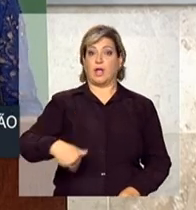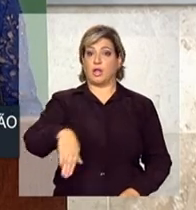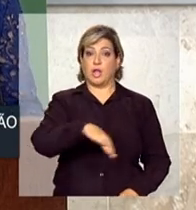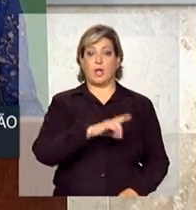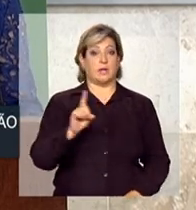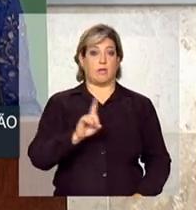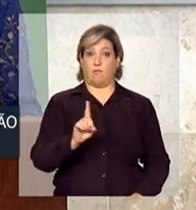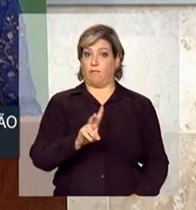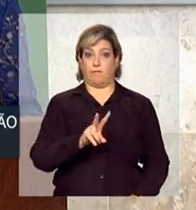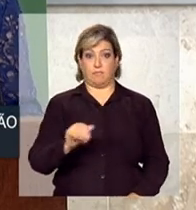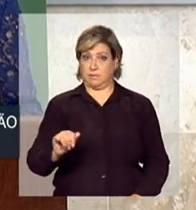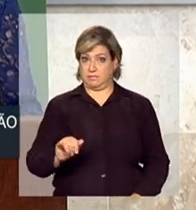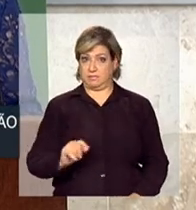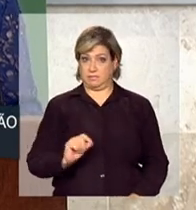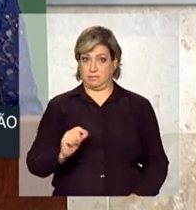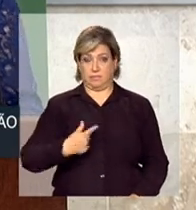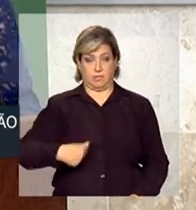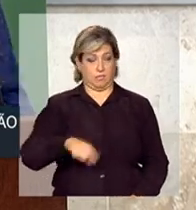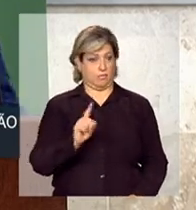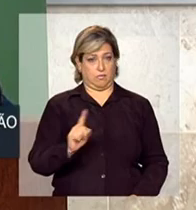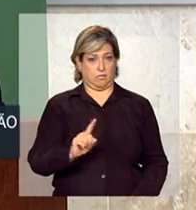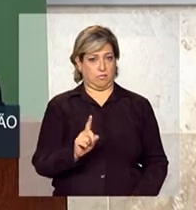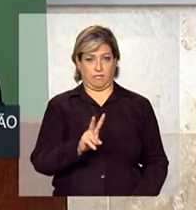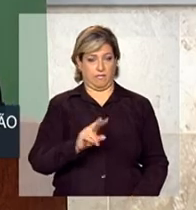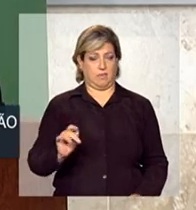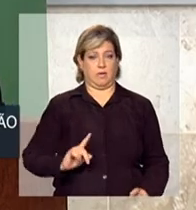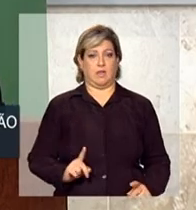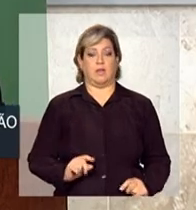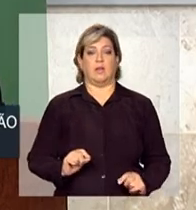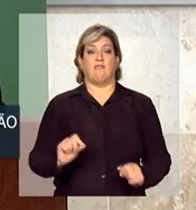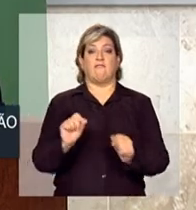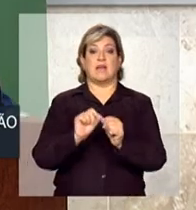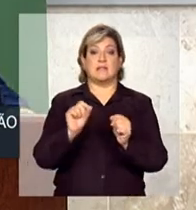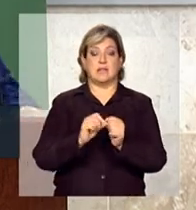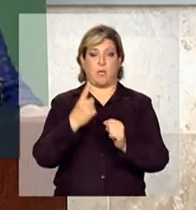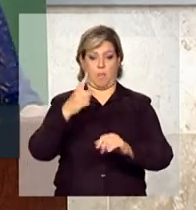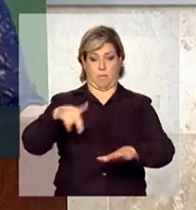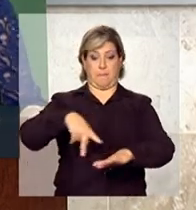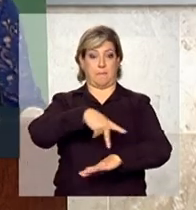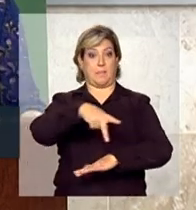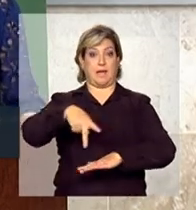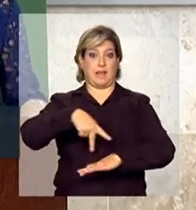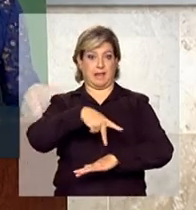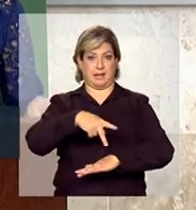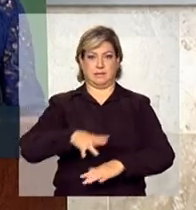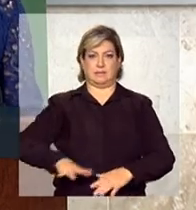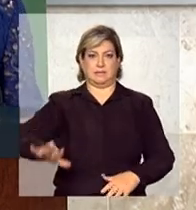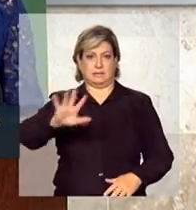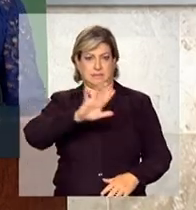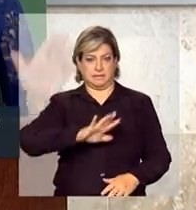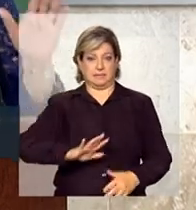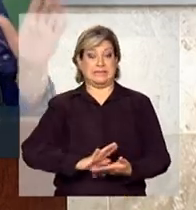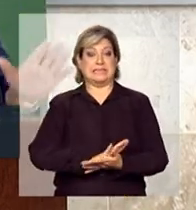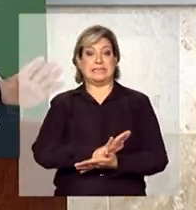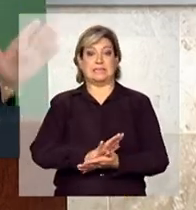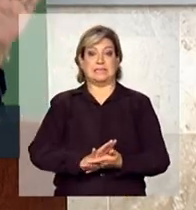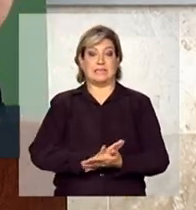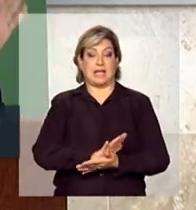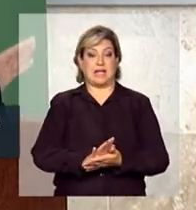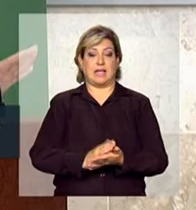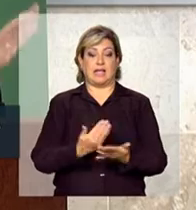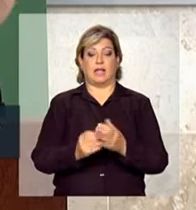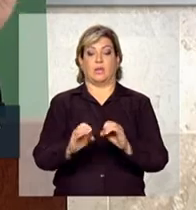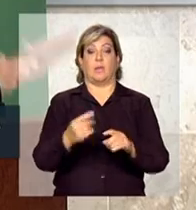construir uma nação desenvolvida sem educação, sem